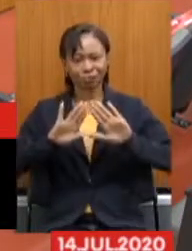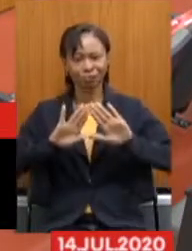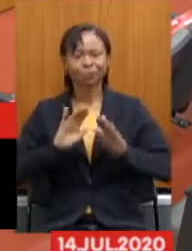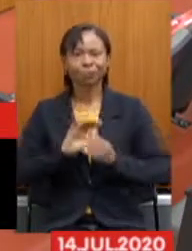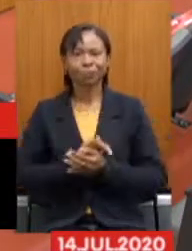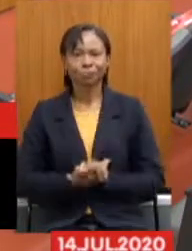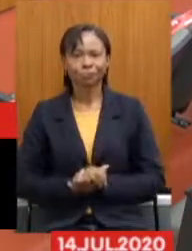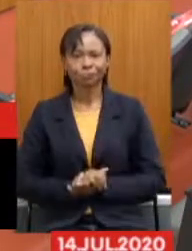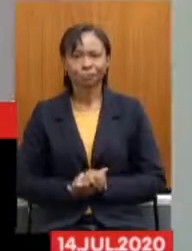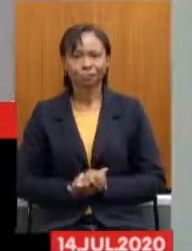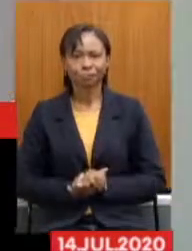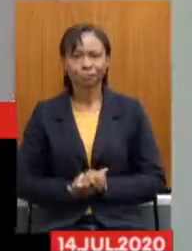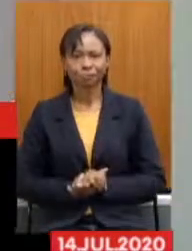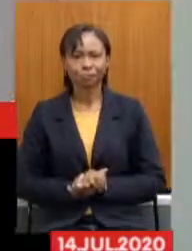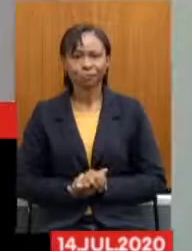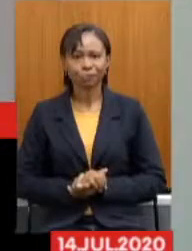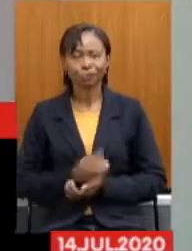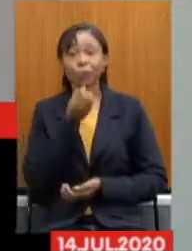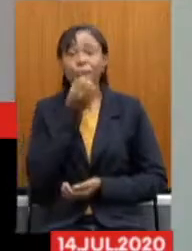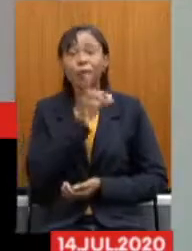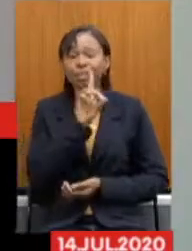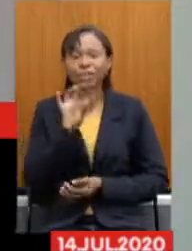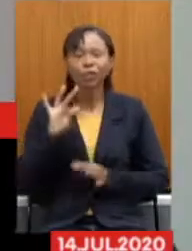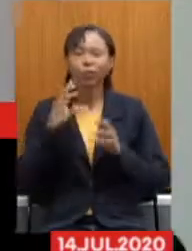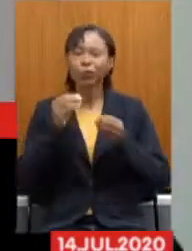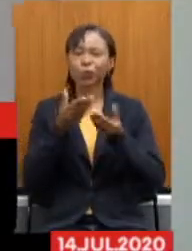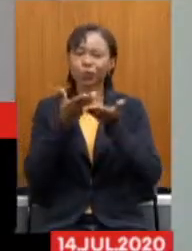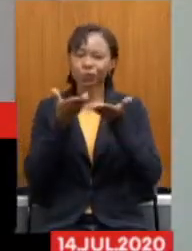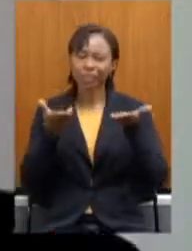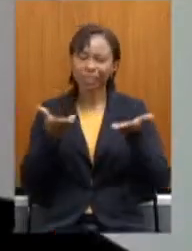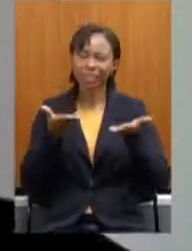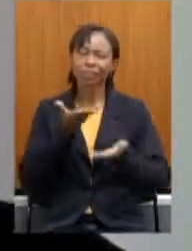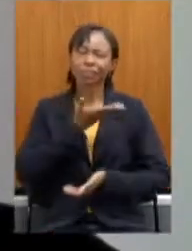Gerais, bom dia aos demais companheiros